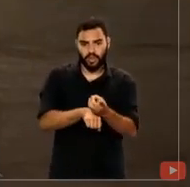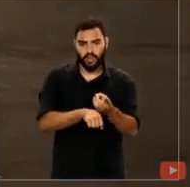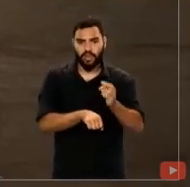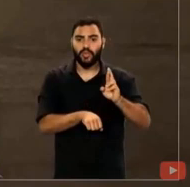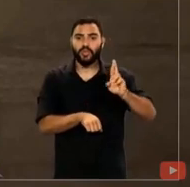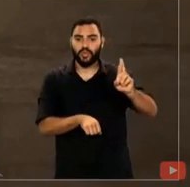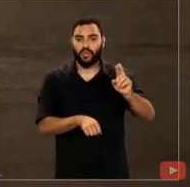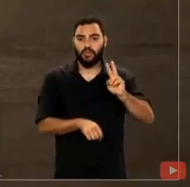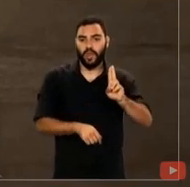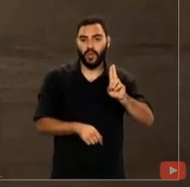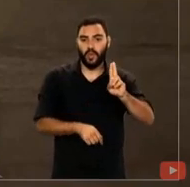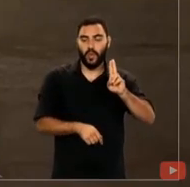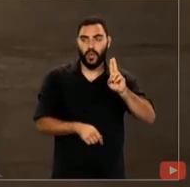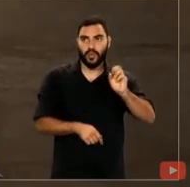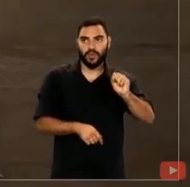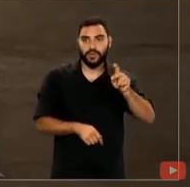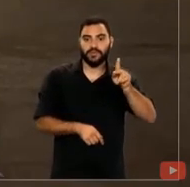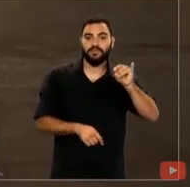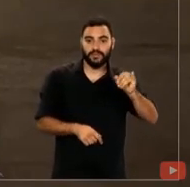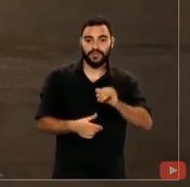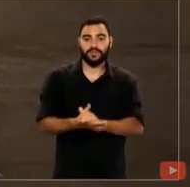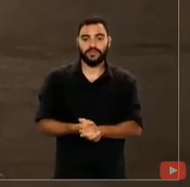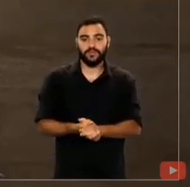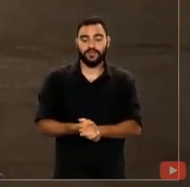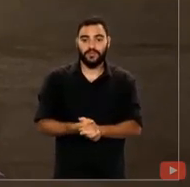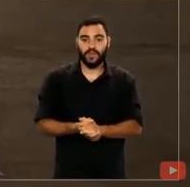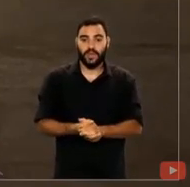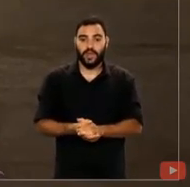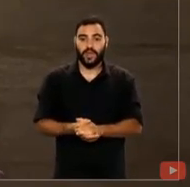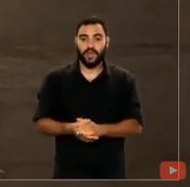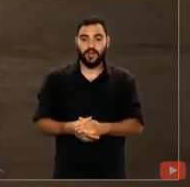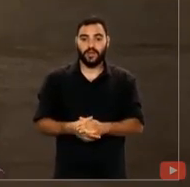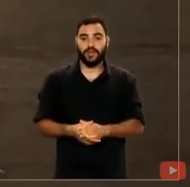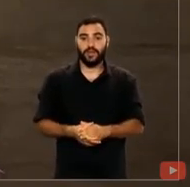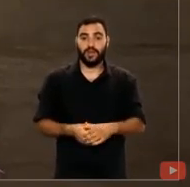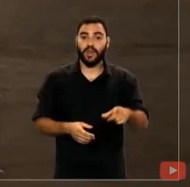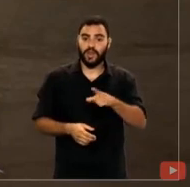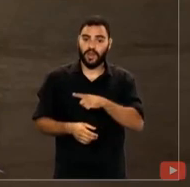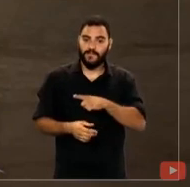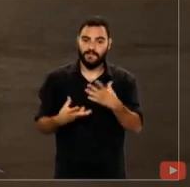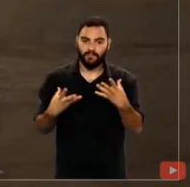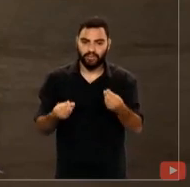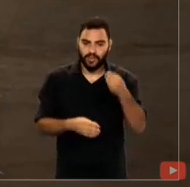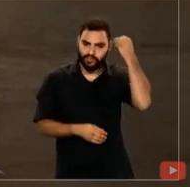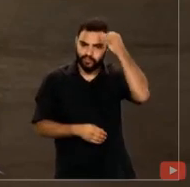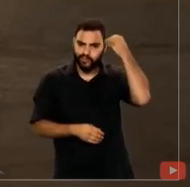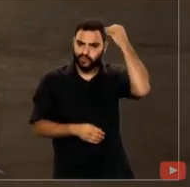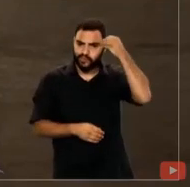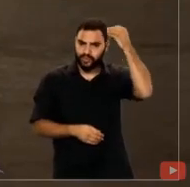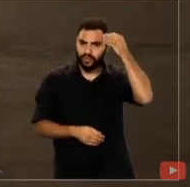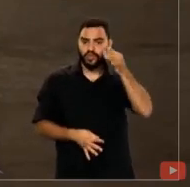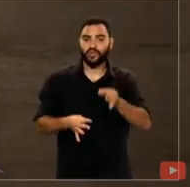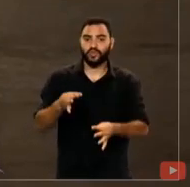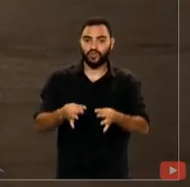pela USP. Antes de adentrar aos tribunais superiores, adquiriu larga experiência jurídica como